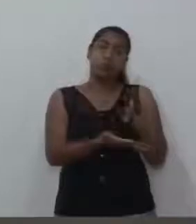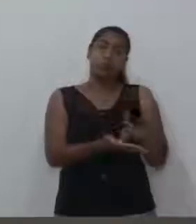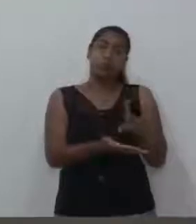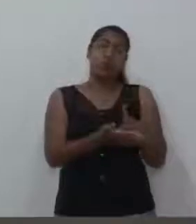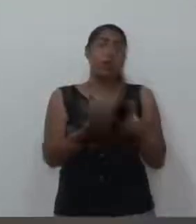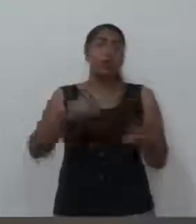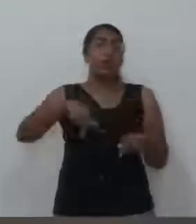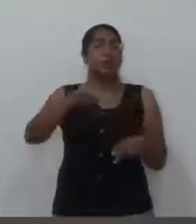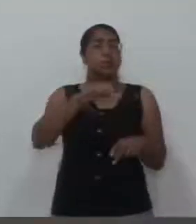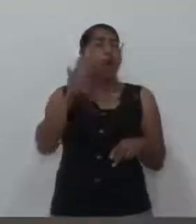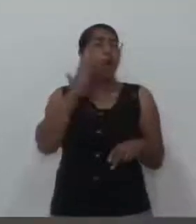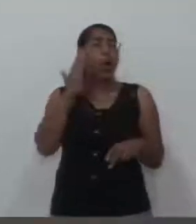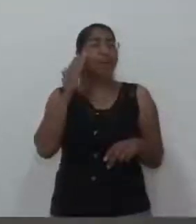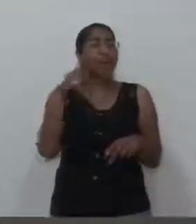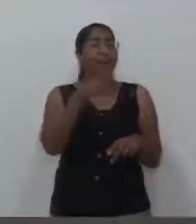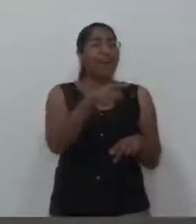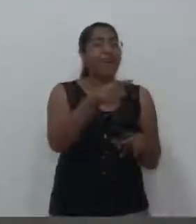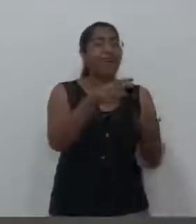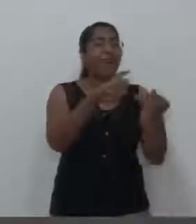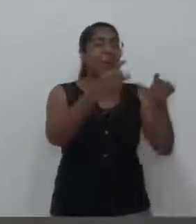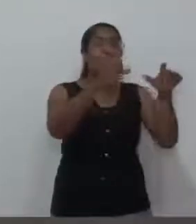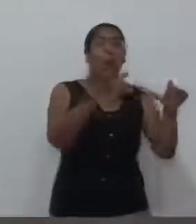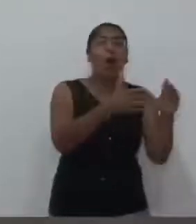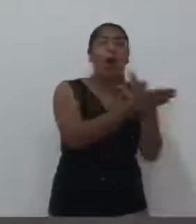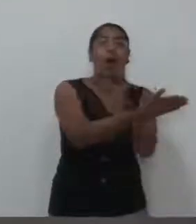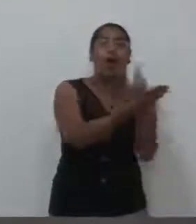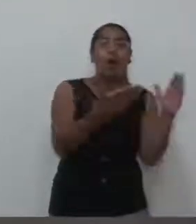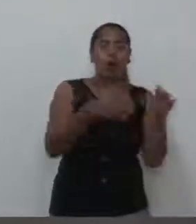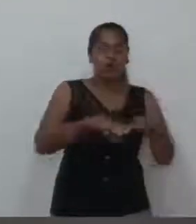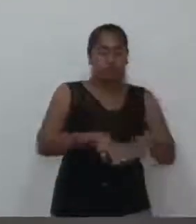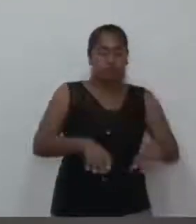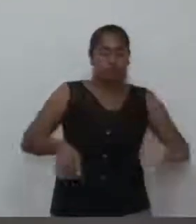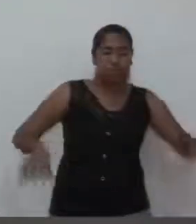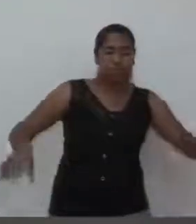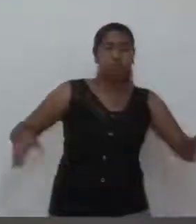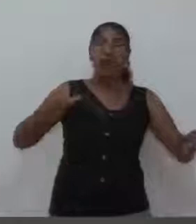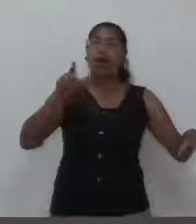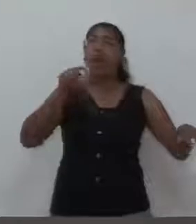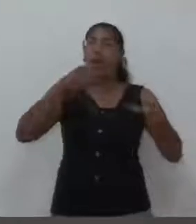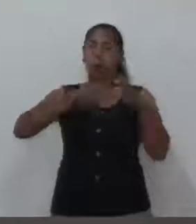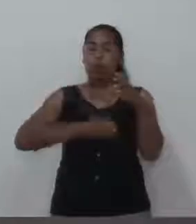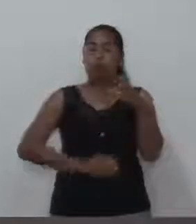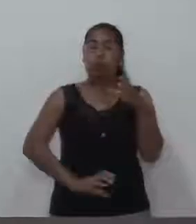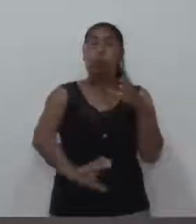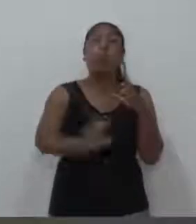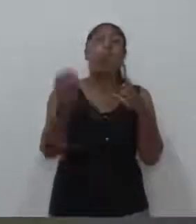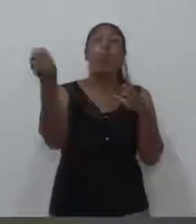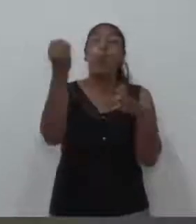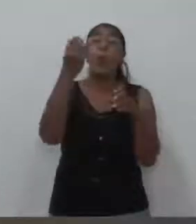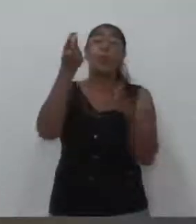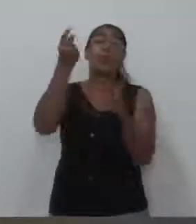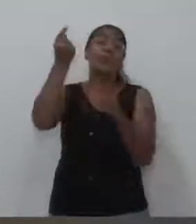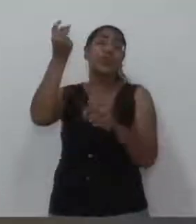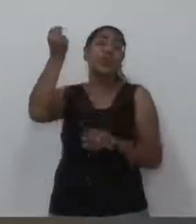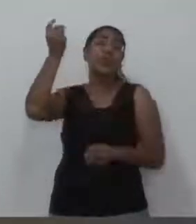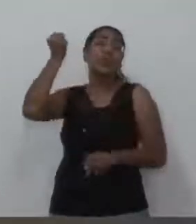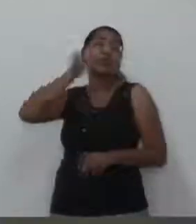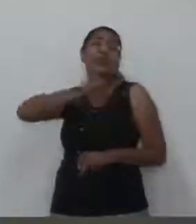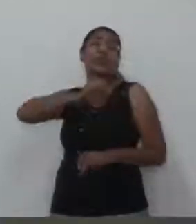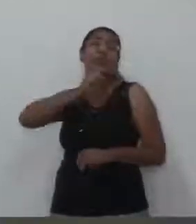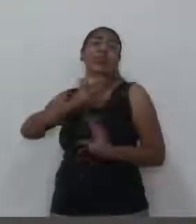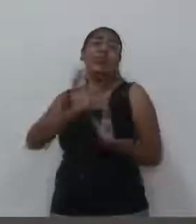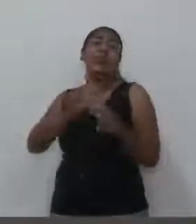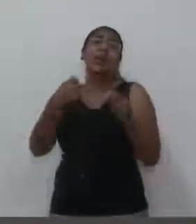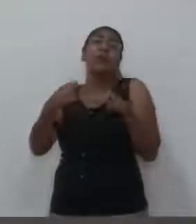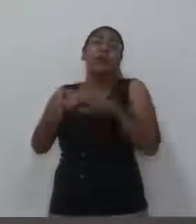rede de distribuição em alguns bairros bastante antigas, então, estão sujeitas a rompimentos constantes. Mas, existe